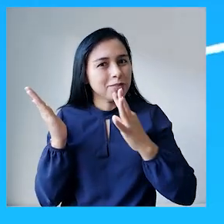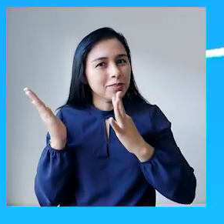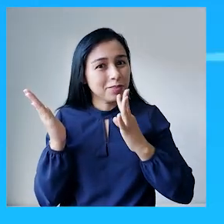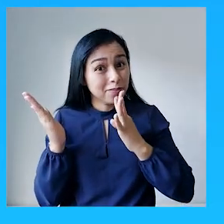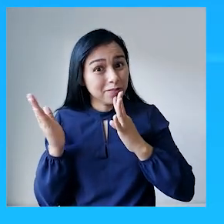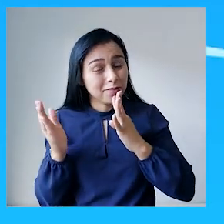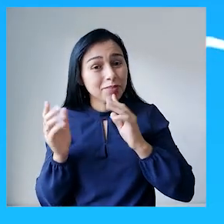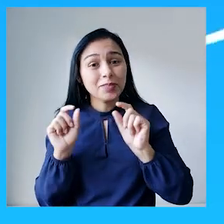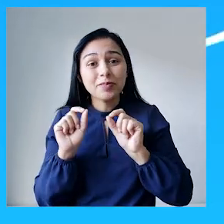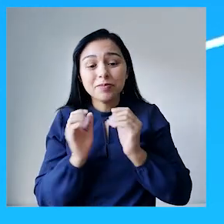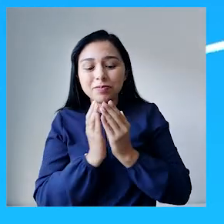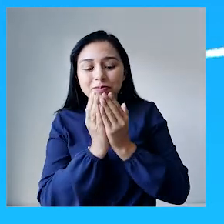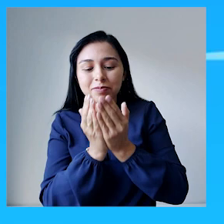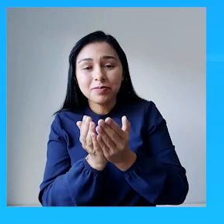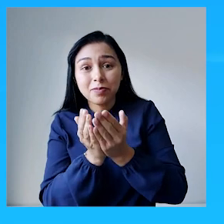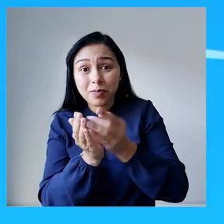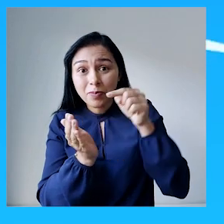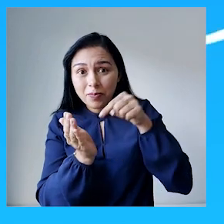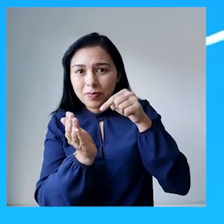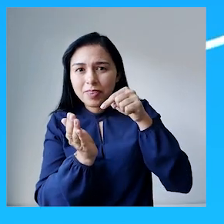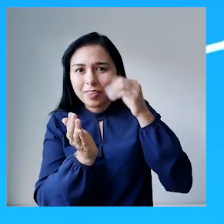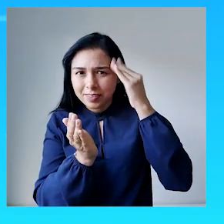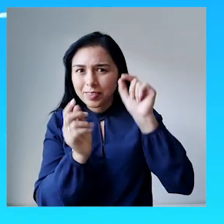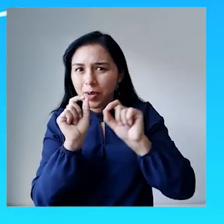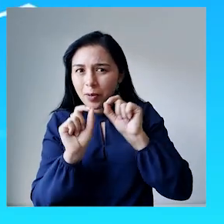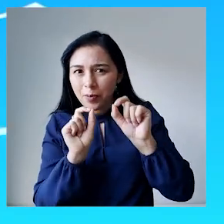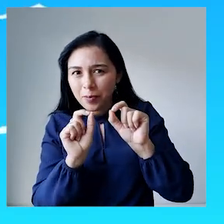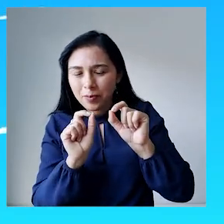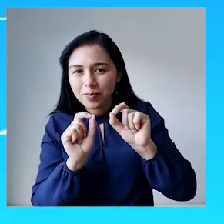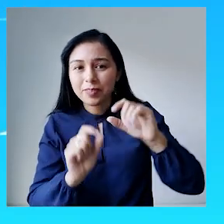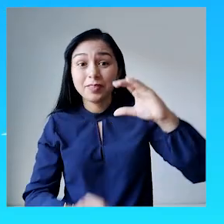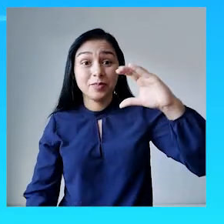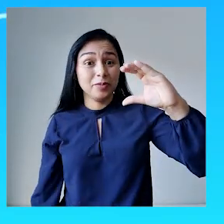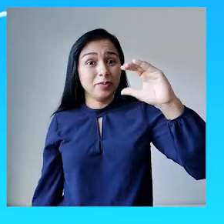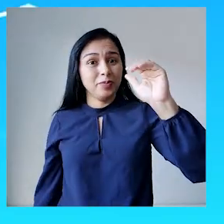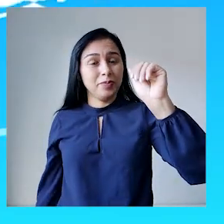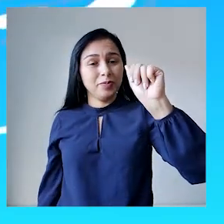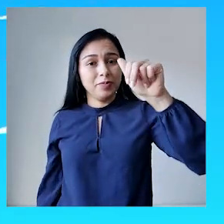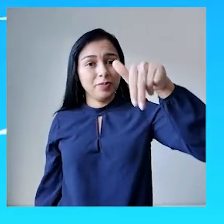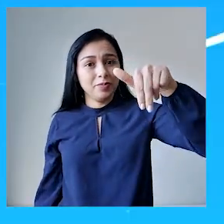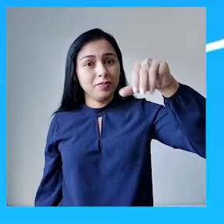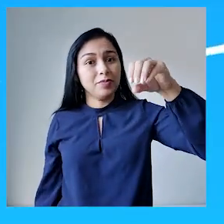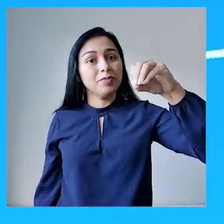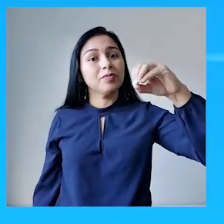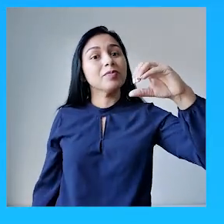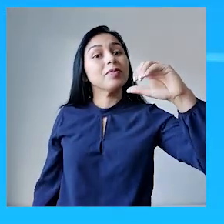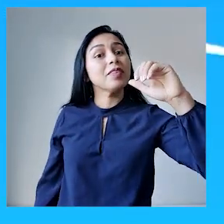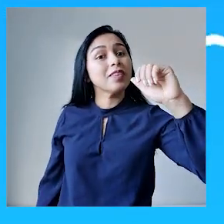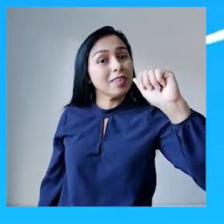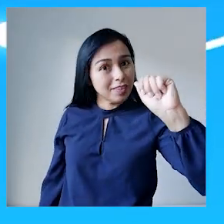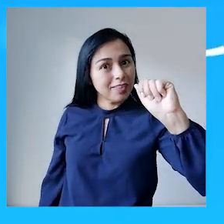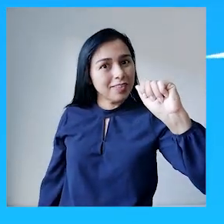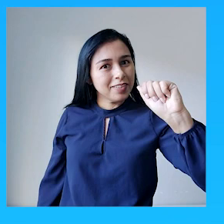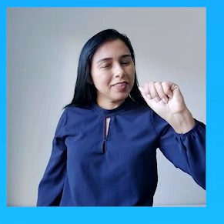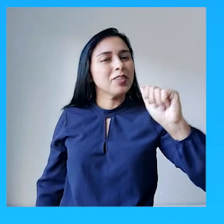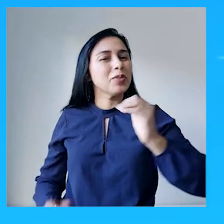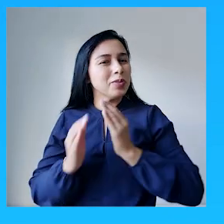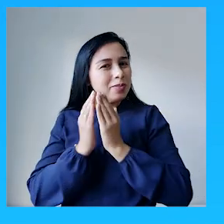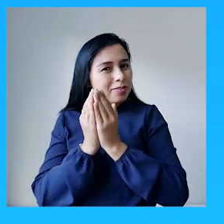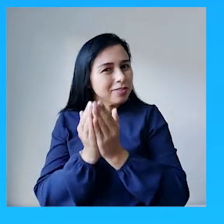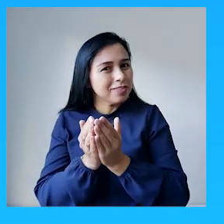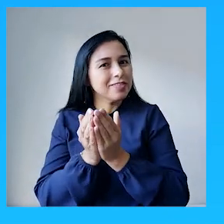Vocês conhecem isso aqui? Sabe para que serve? Isso aqui é uma canoa.